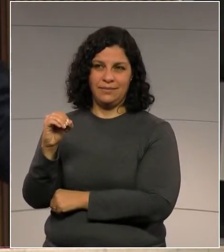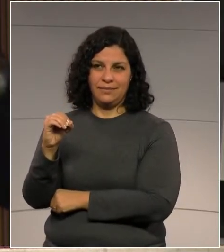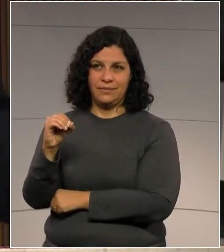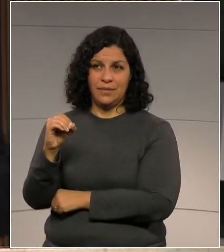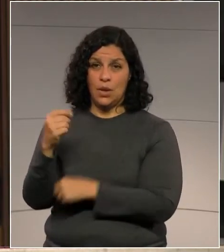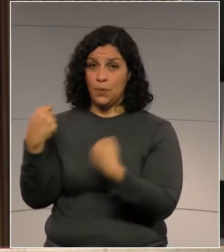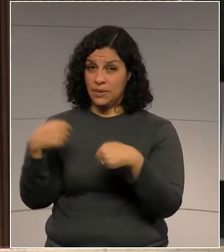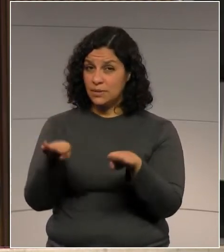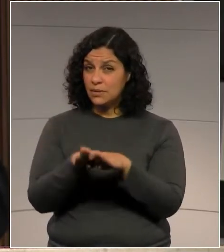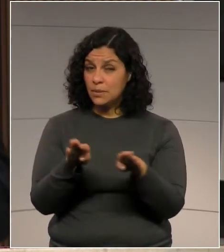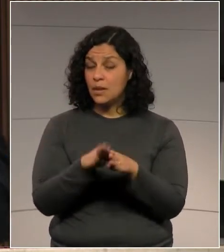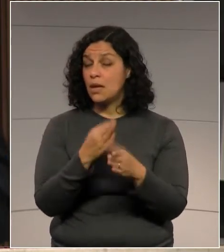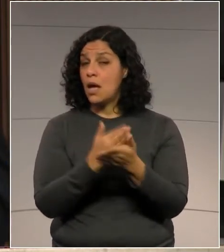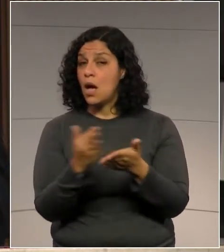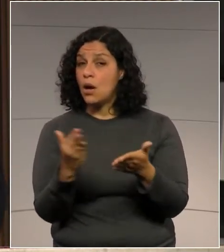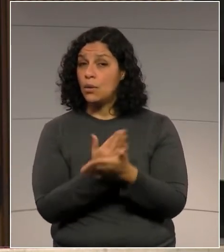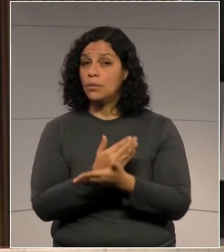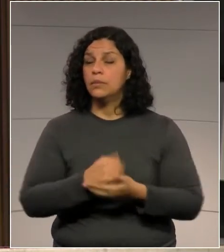Ocorre que